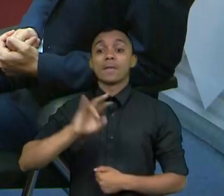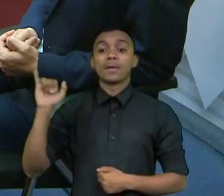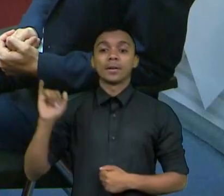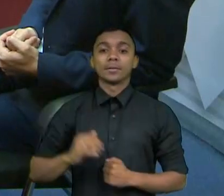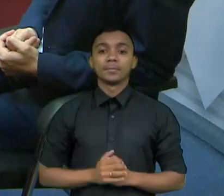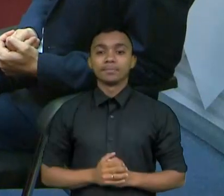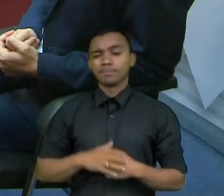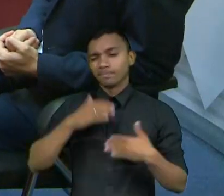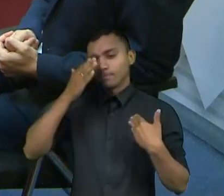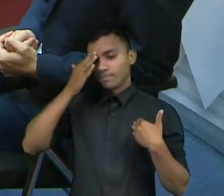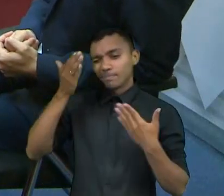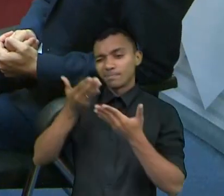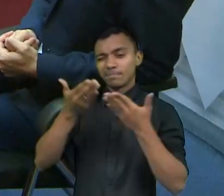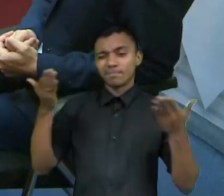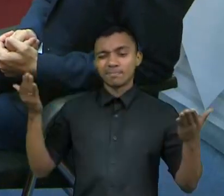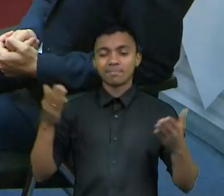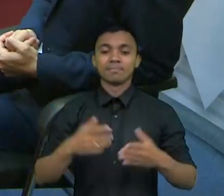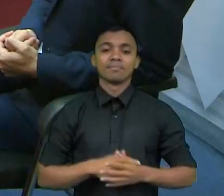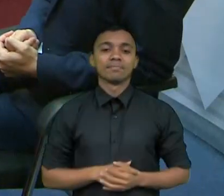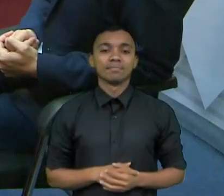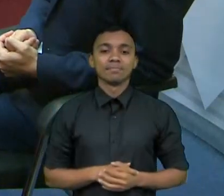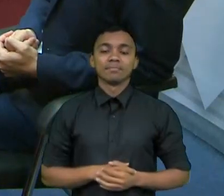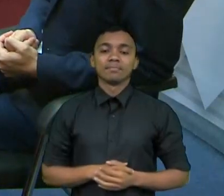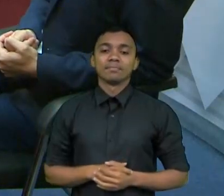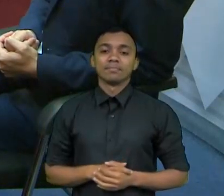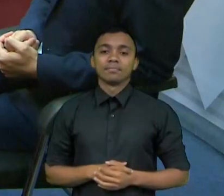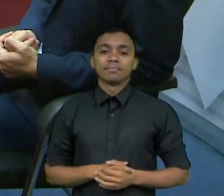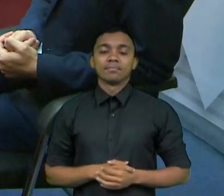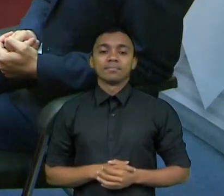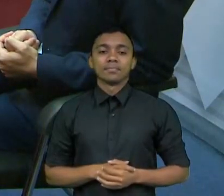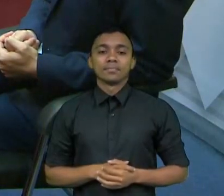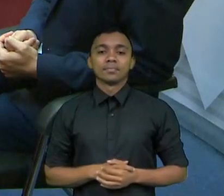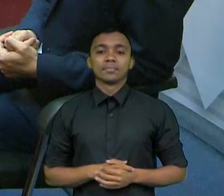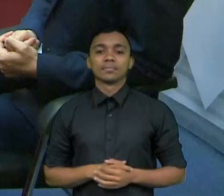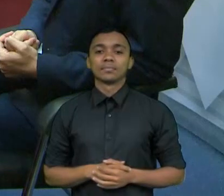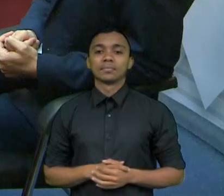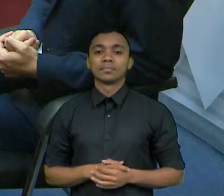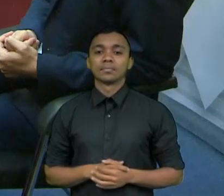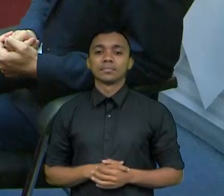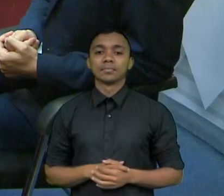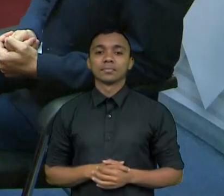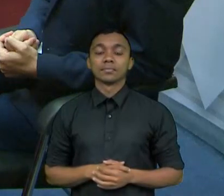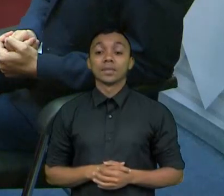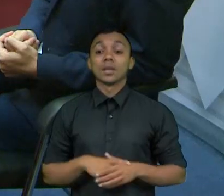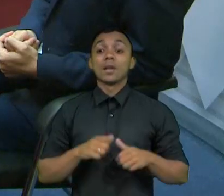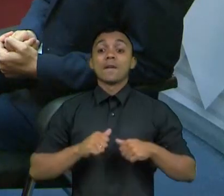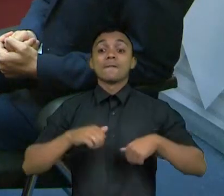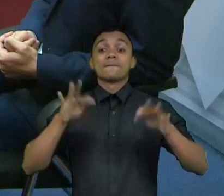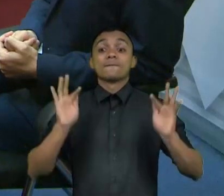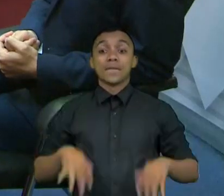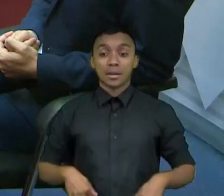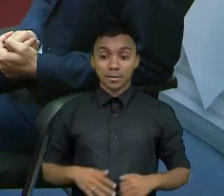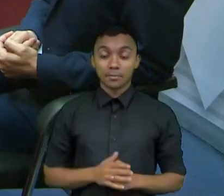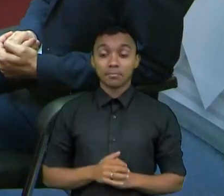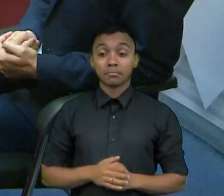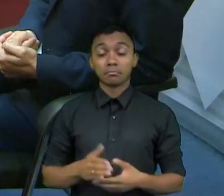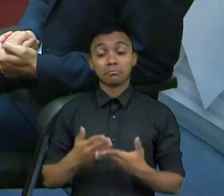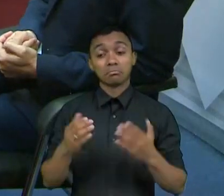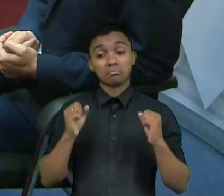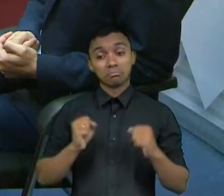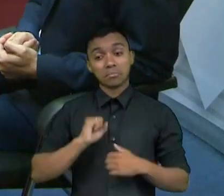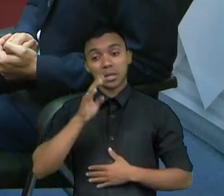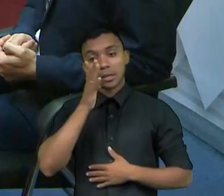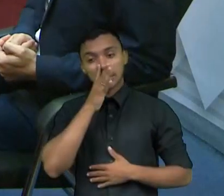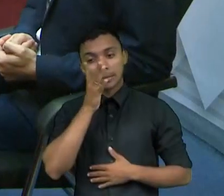Eu gostaria de agradecer a todos vocês que participaram que debateram aqui com a gente. O Lugar de Fala fica por aqui mas você pode acompanhar